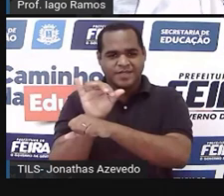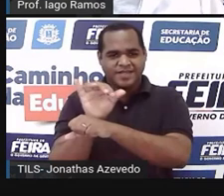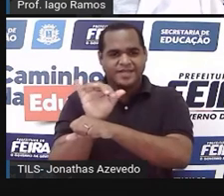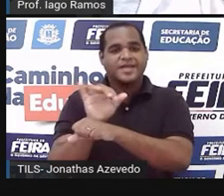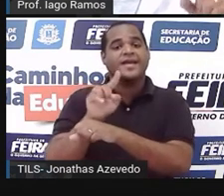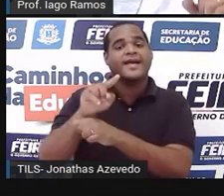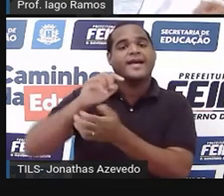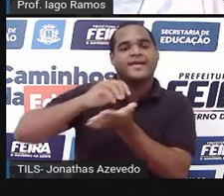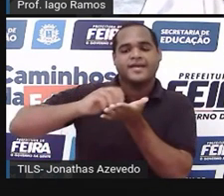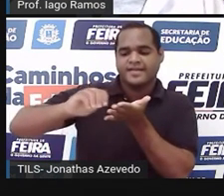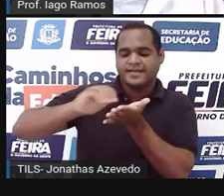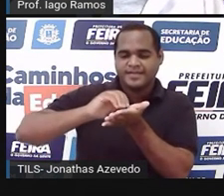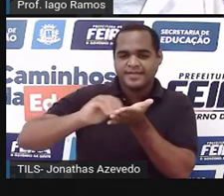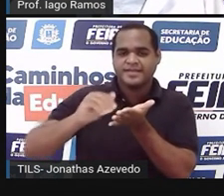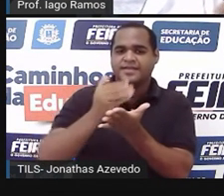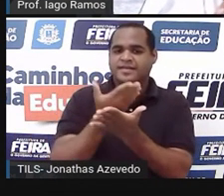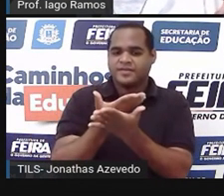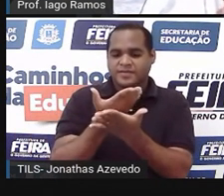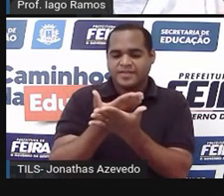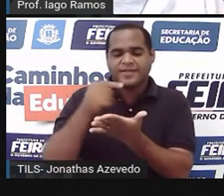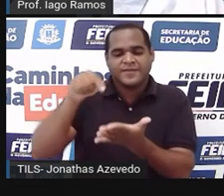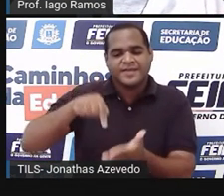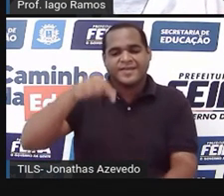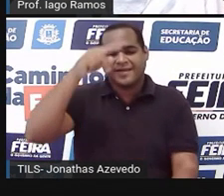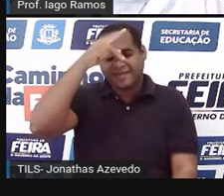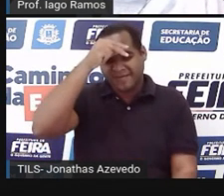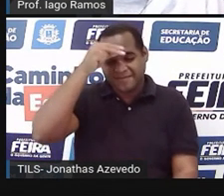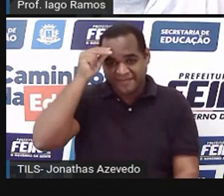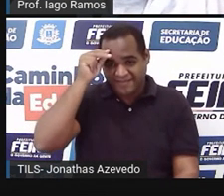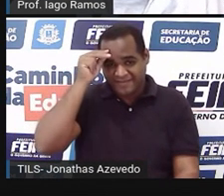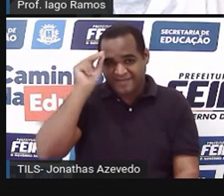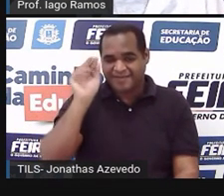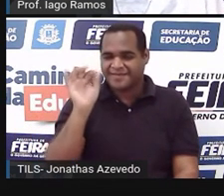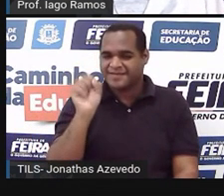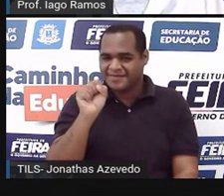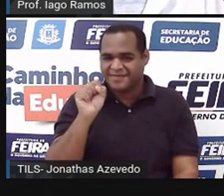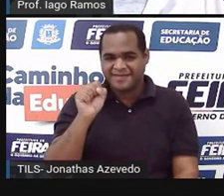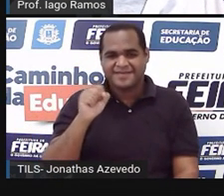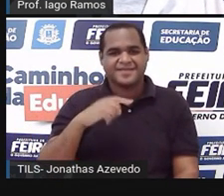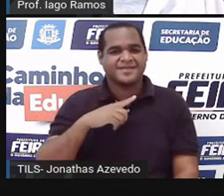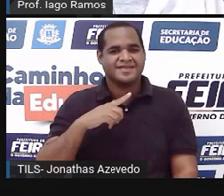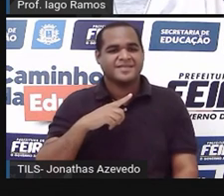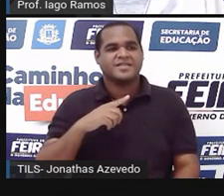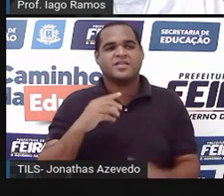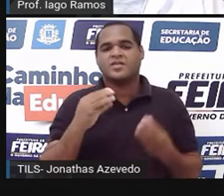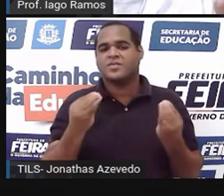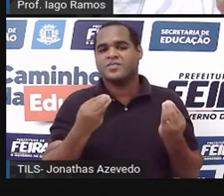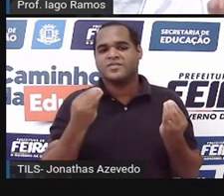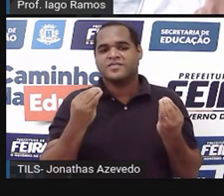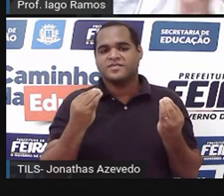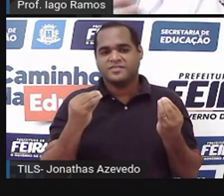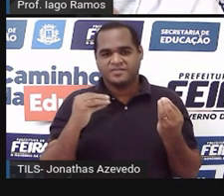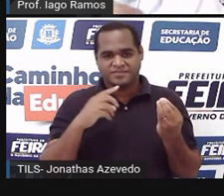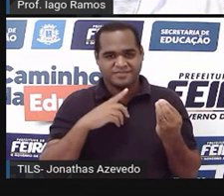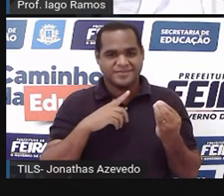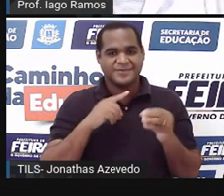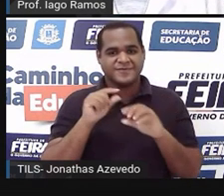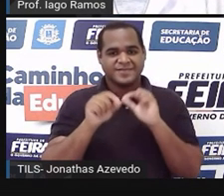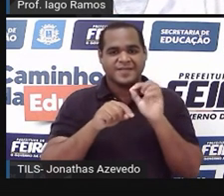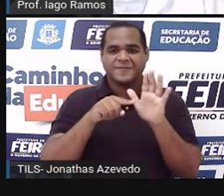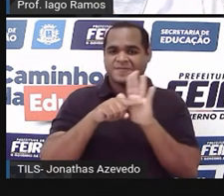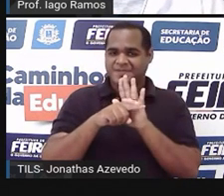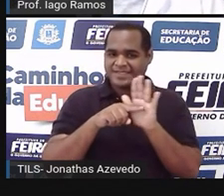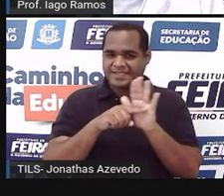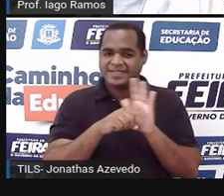secretaria municipal de feira de educação de feira de santana como professor só é pesquisar